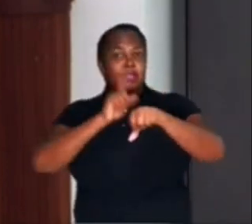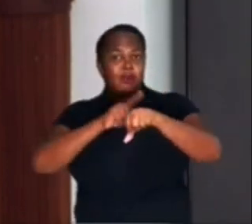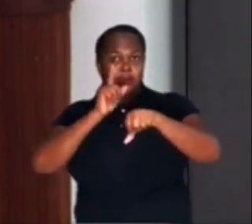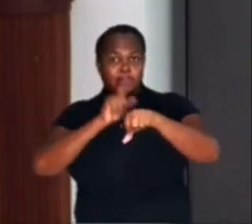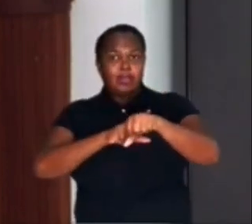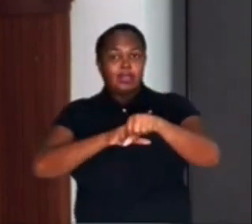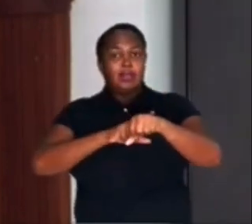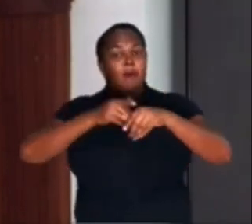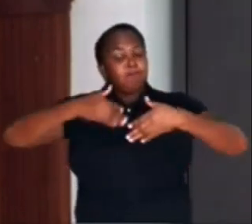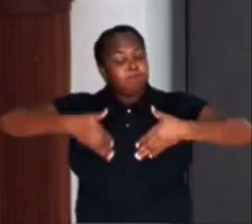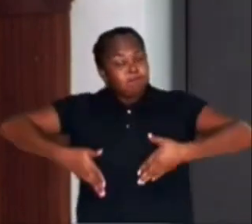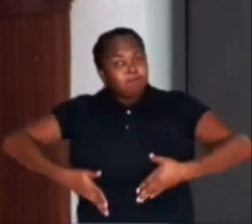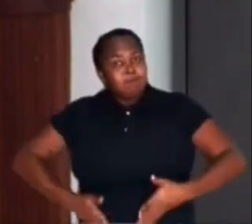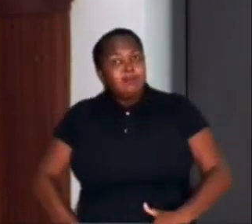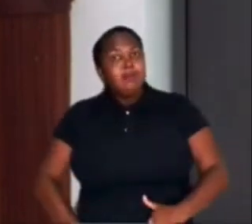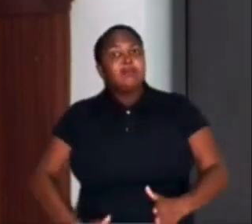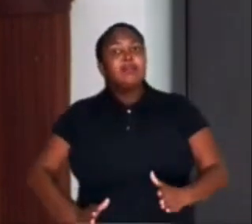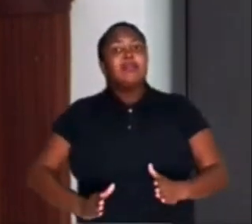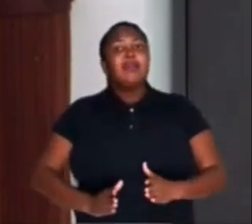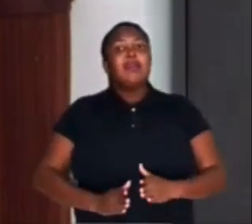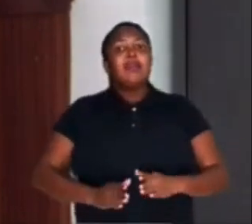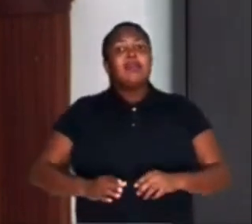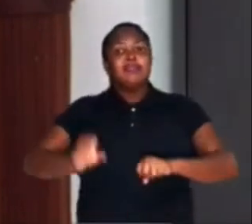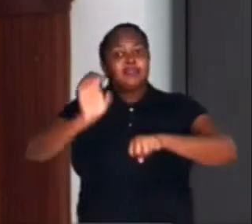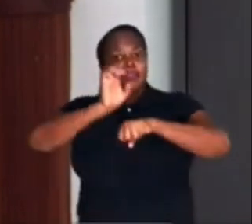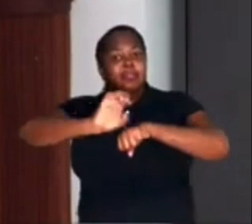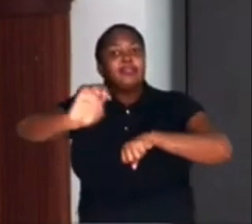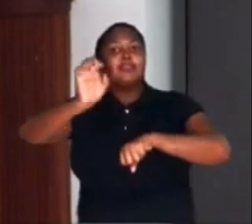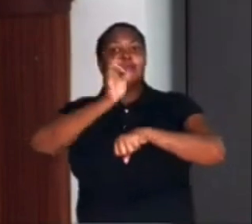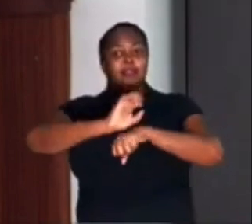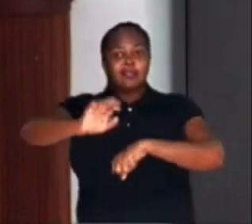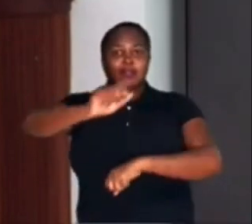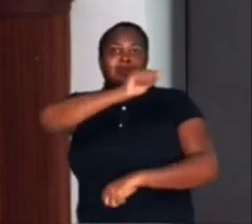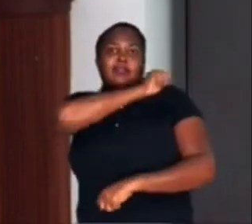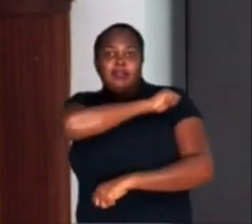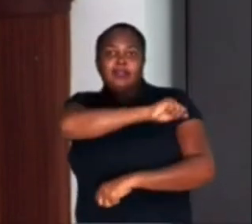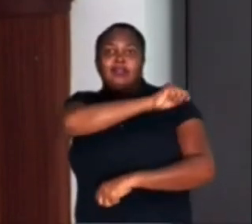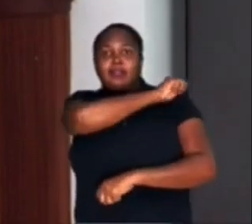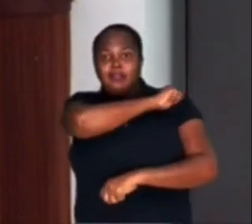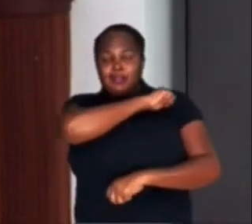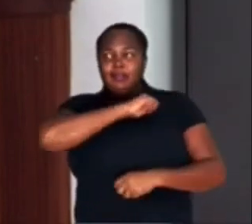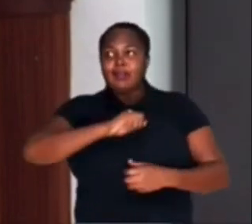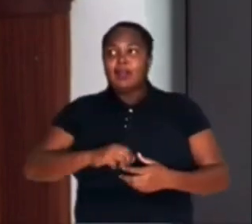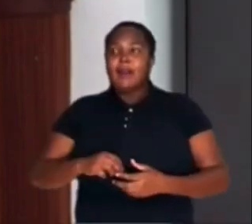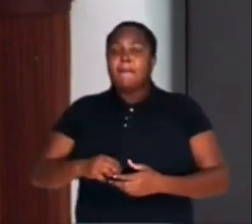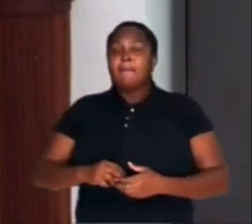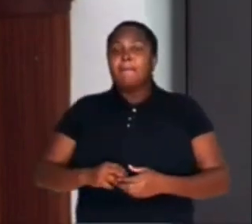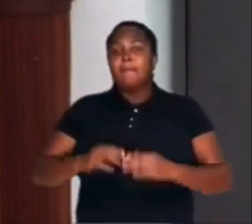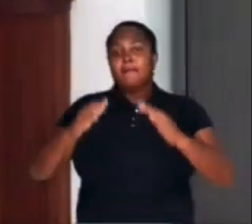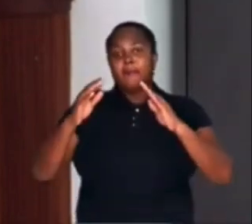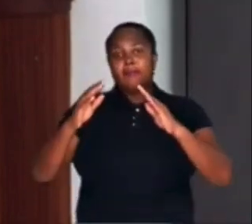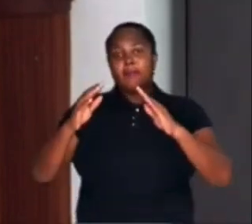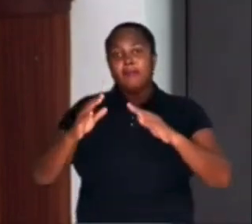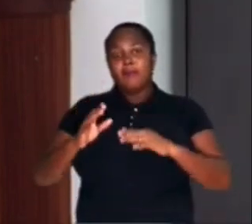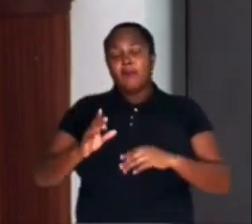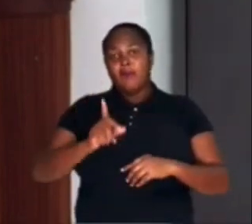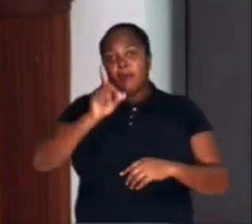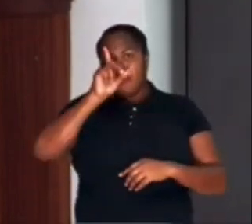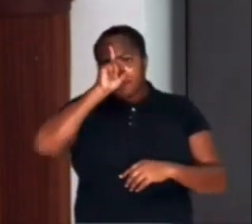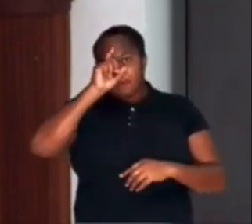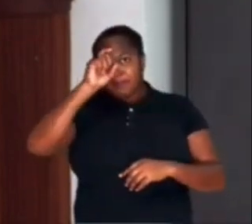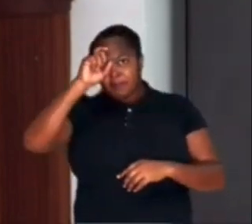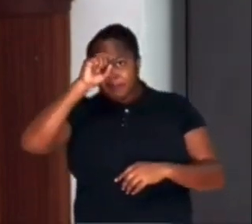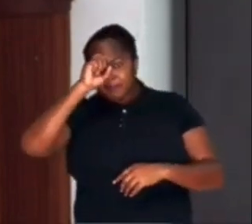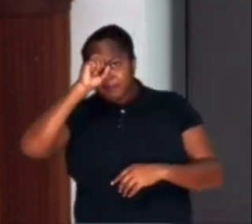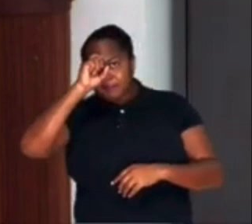trabalho de parto, ela estava estagiando como estudante de enfermagem na maternidade Manuel Novaes em Itabuna.